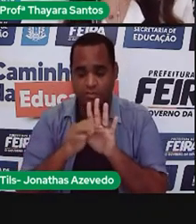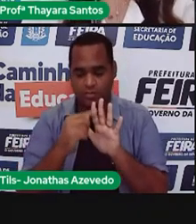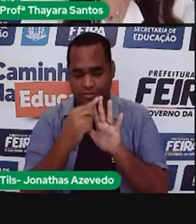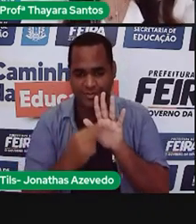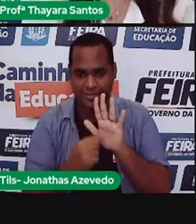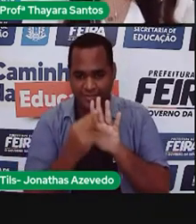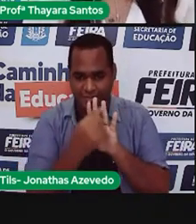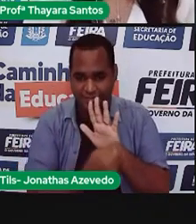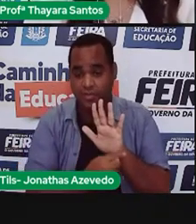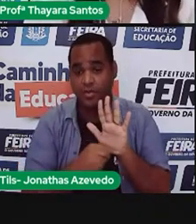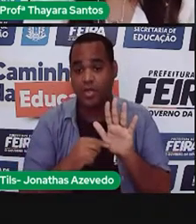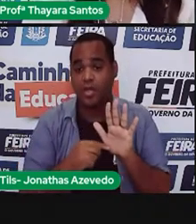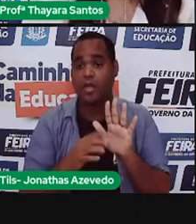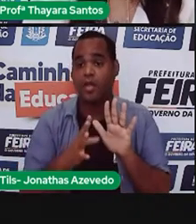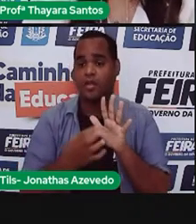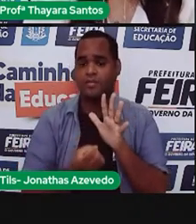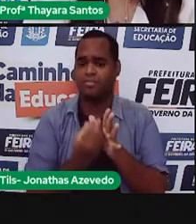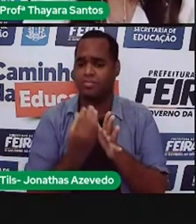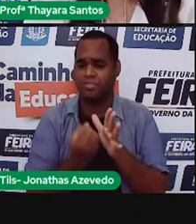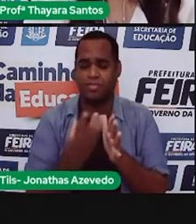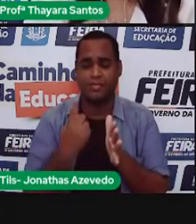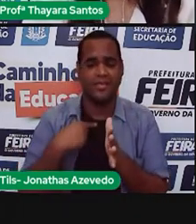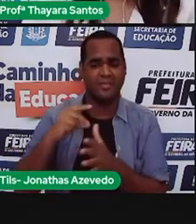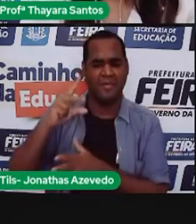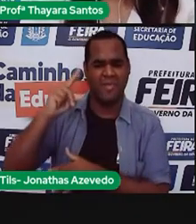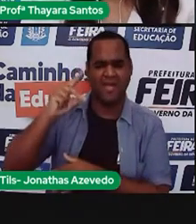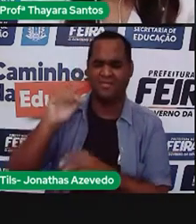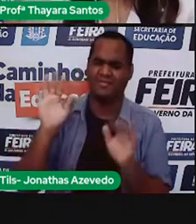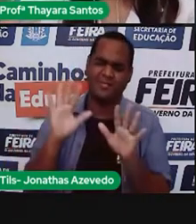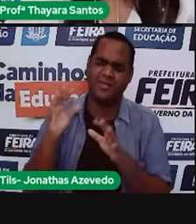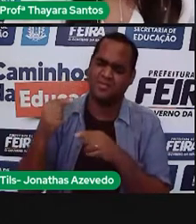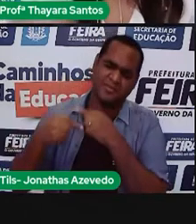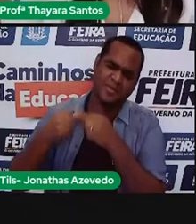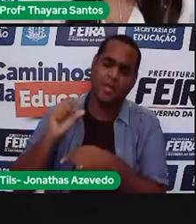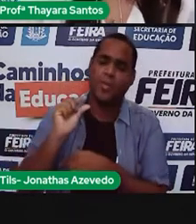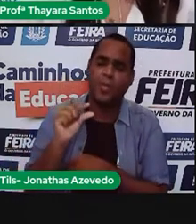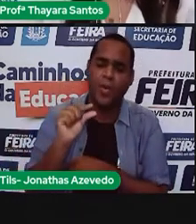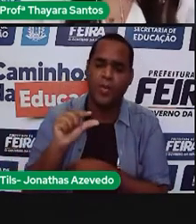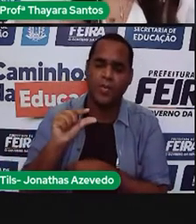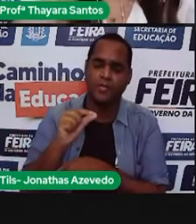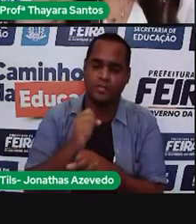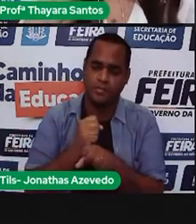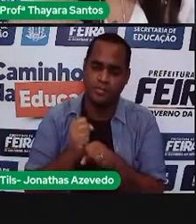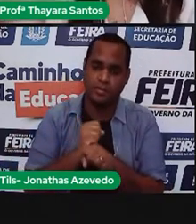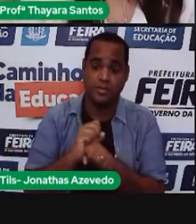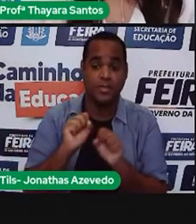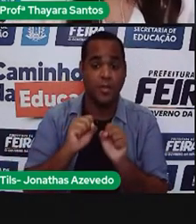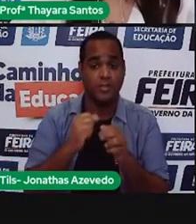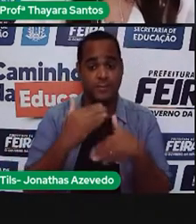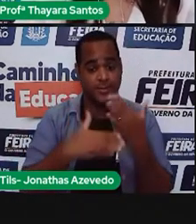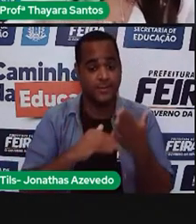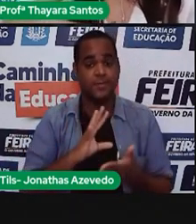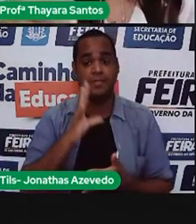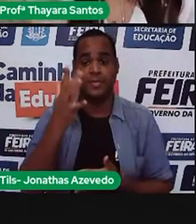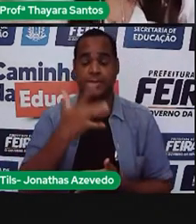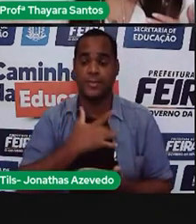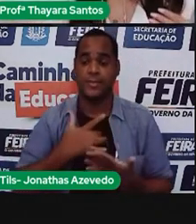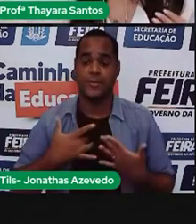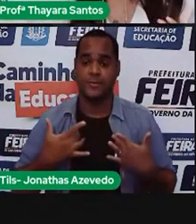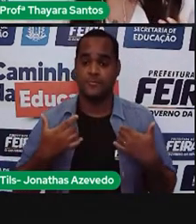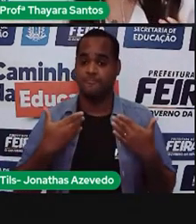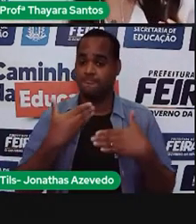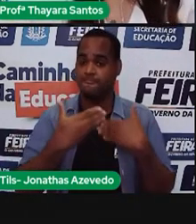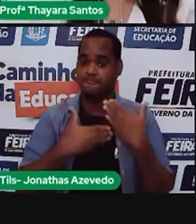transgênicos surgiram há muito pouco tempo. A gente não tem muitos dados do que pode acontecer com a nossa saúde em um